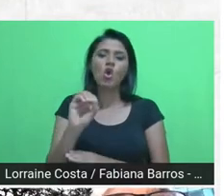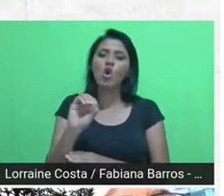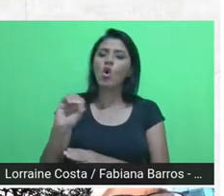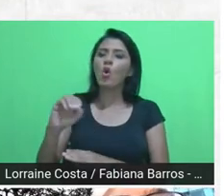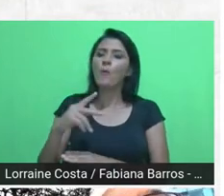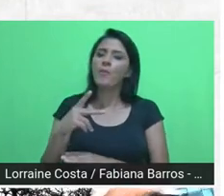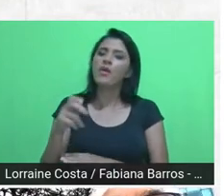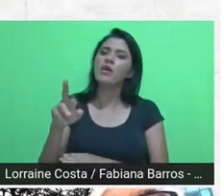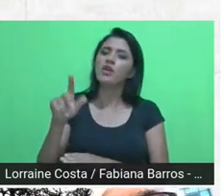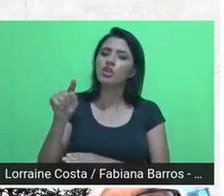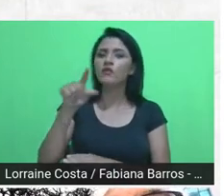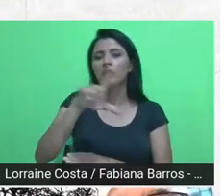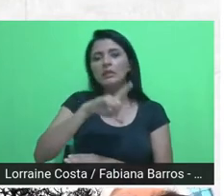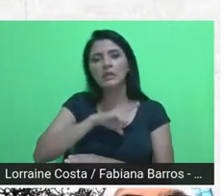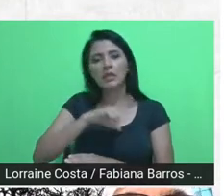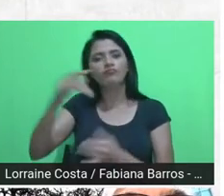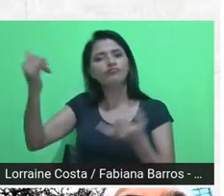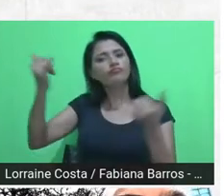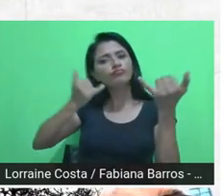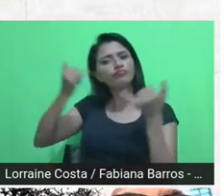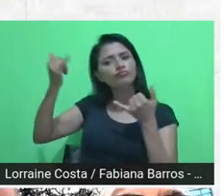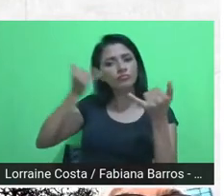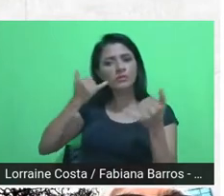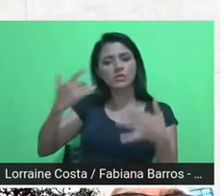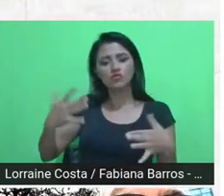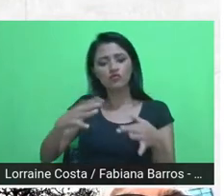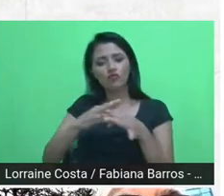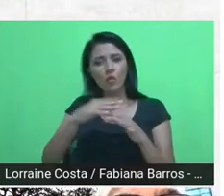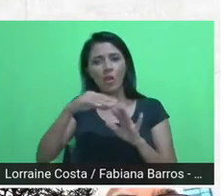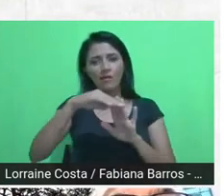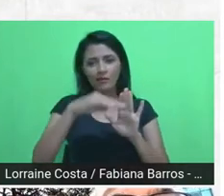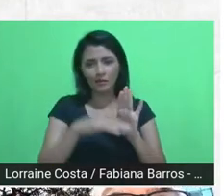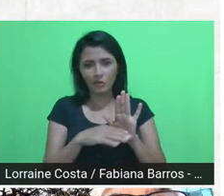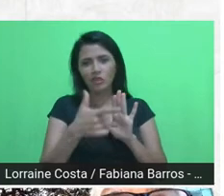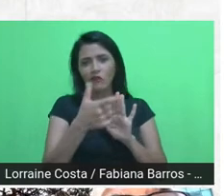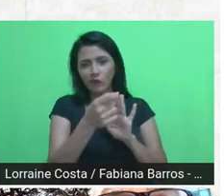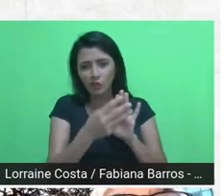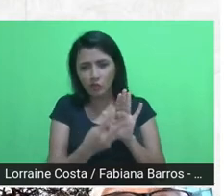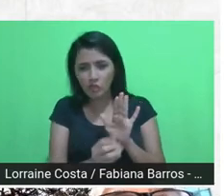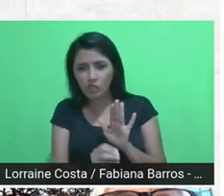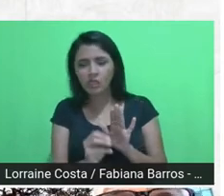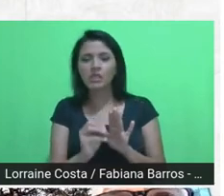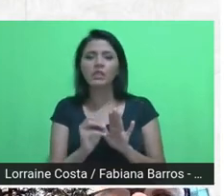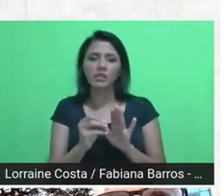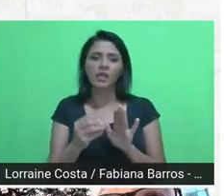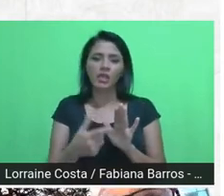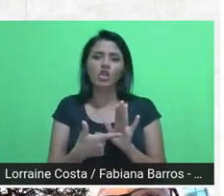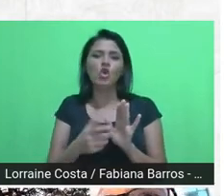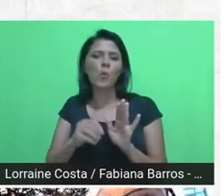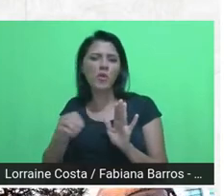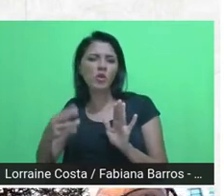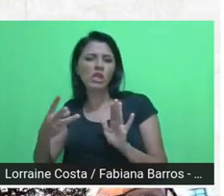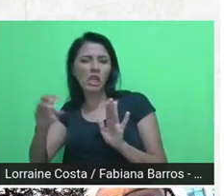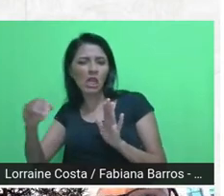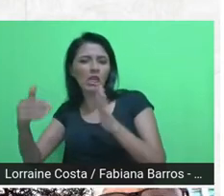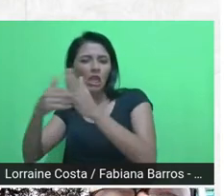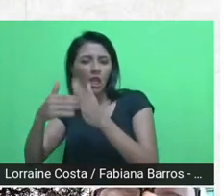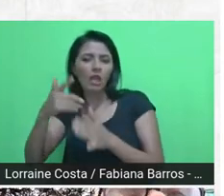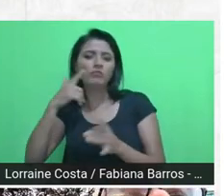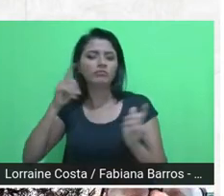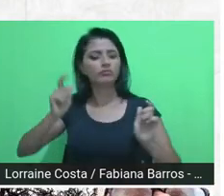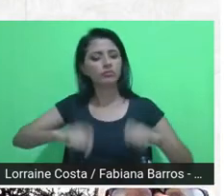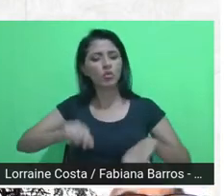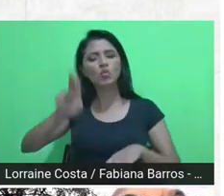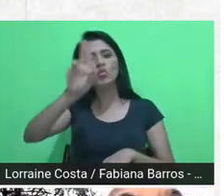informações vinculadas à agenda, de uma forma a possibilitar o uso dela no